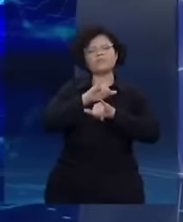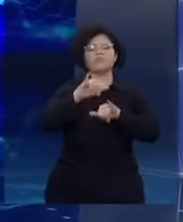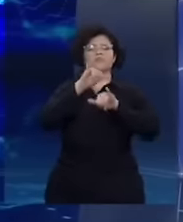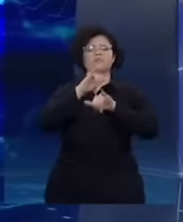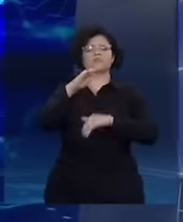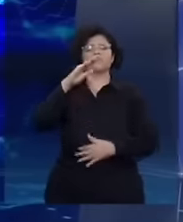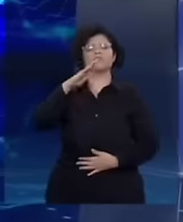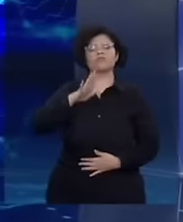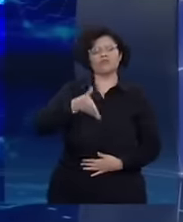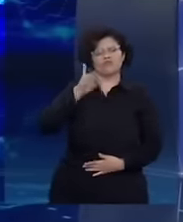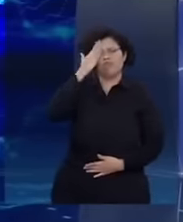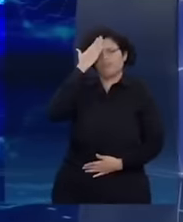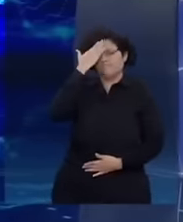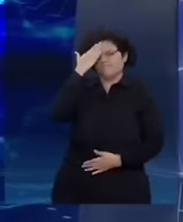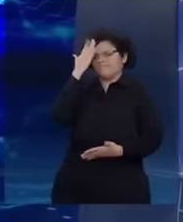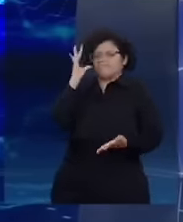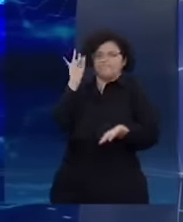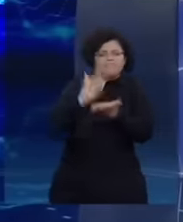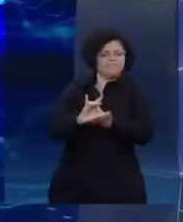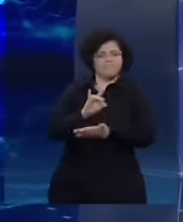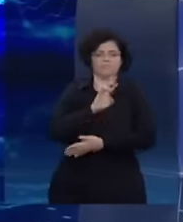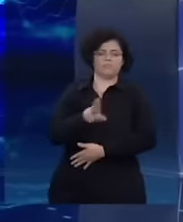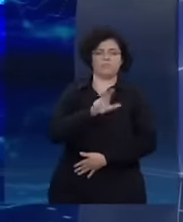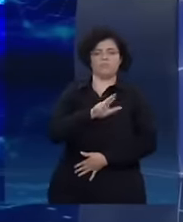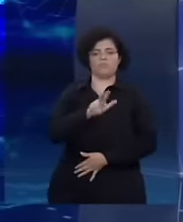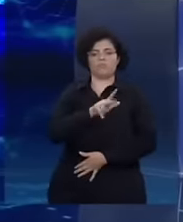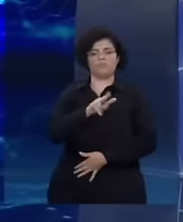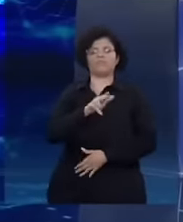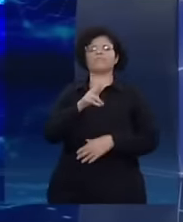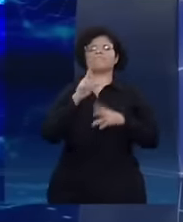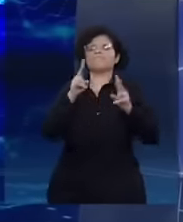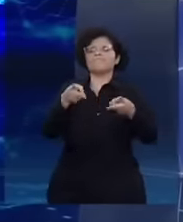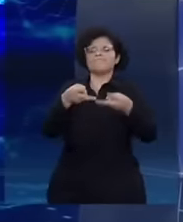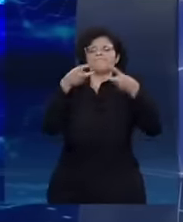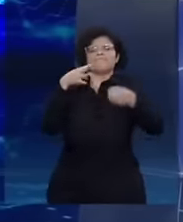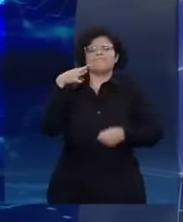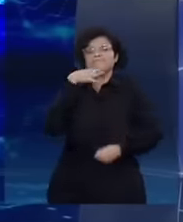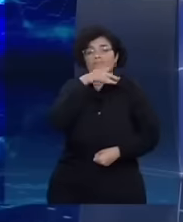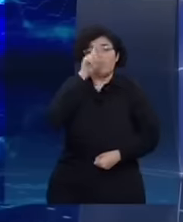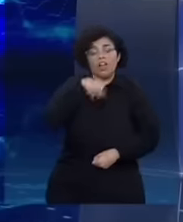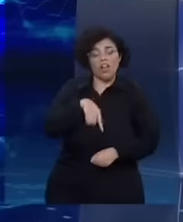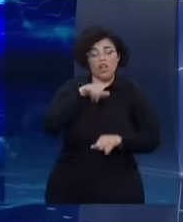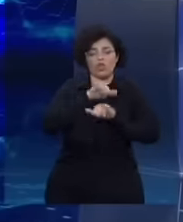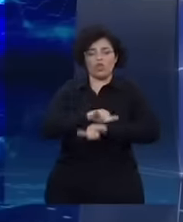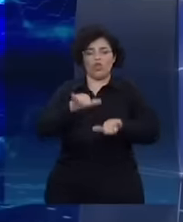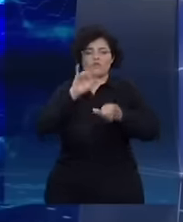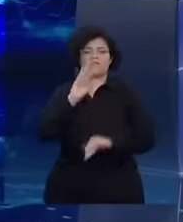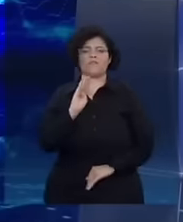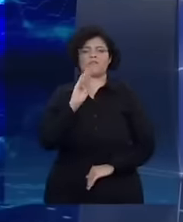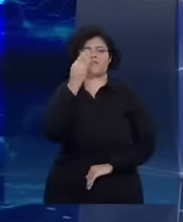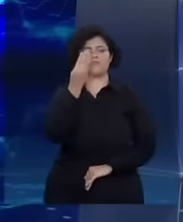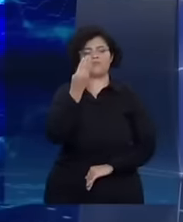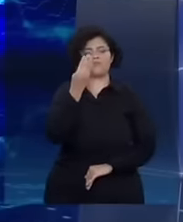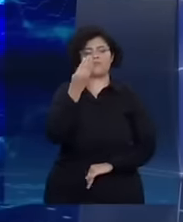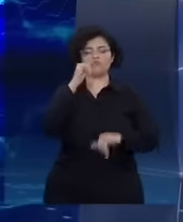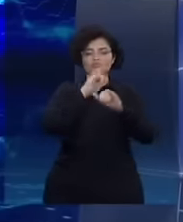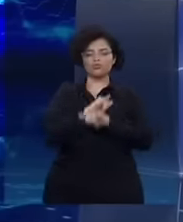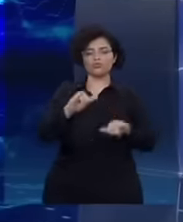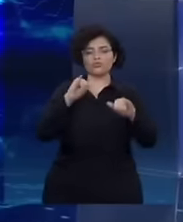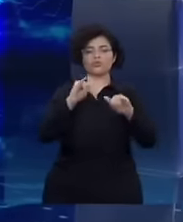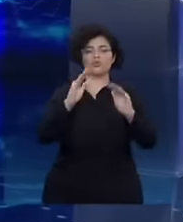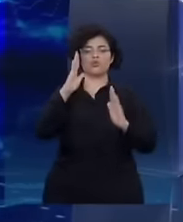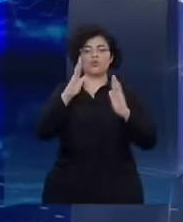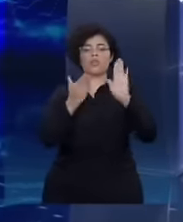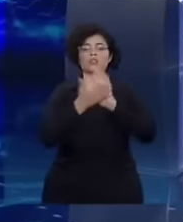sabidamente inverídico, notadamente por se tratar de notícia falsa divulgada durante o